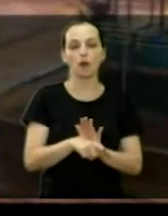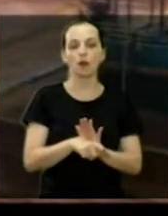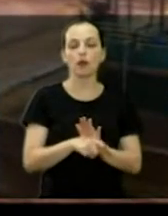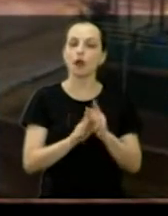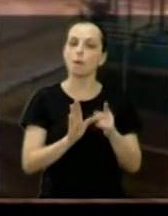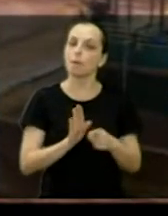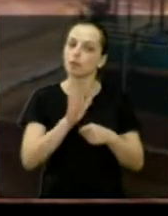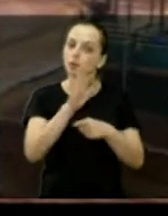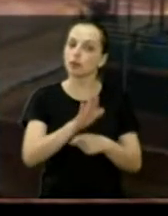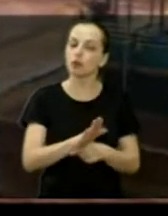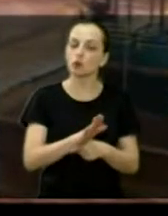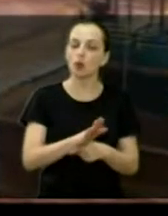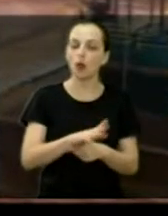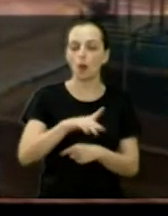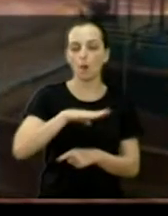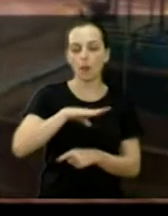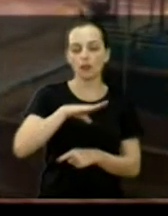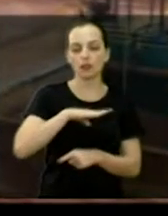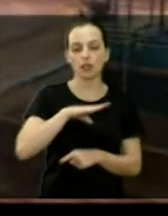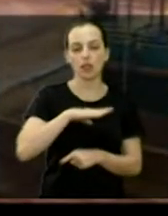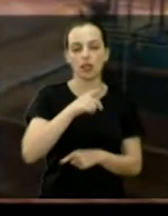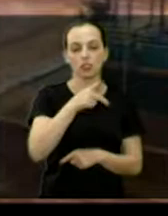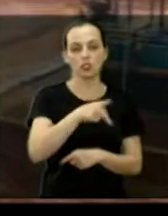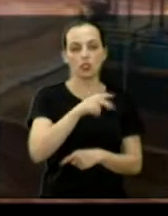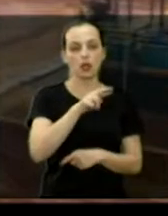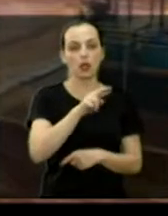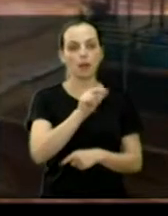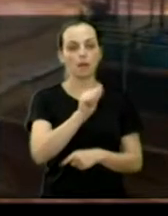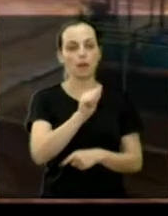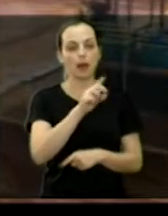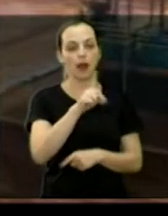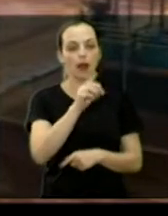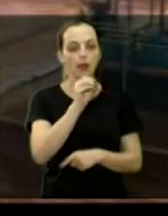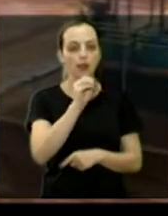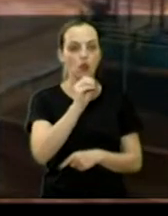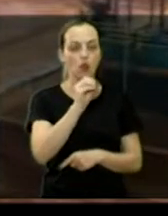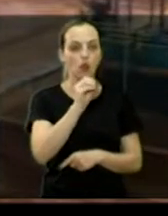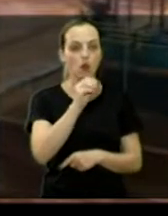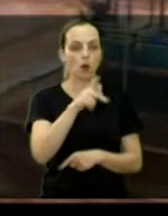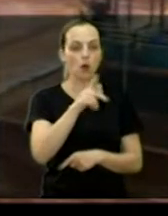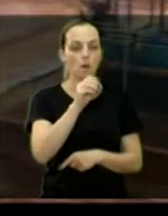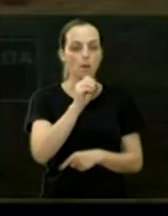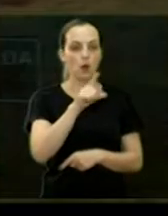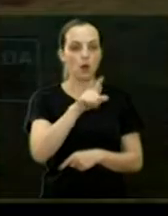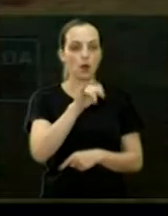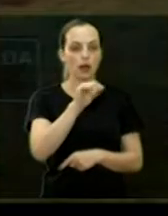Bradópolis, com 18 mil de habitantes, Bradópolis,